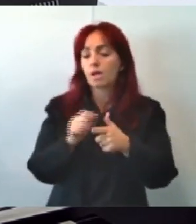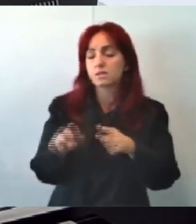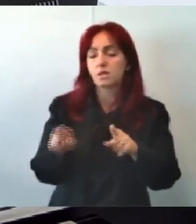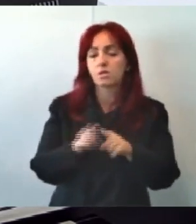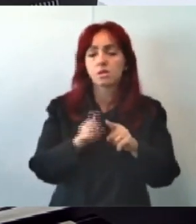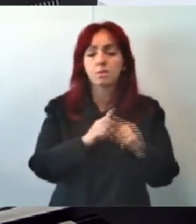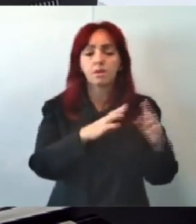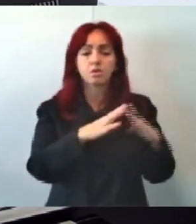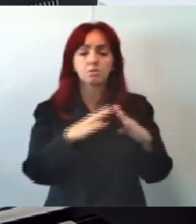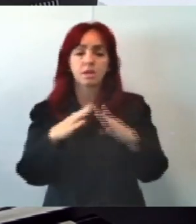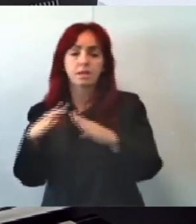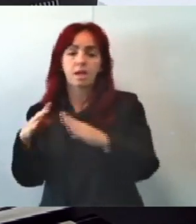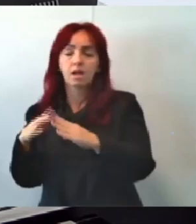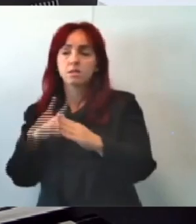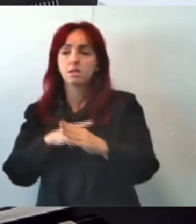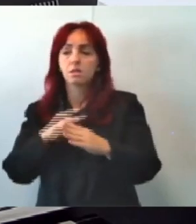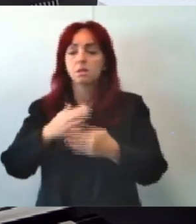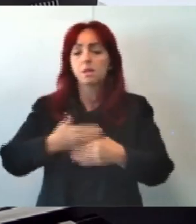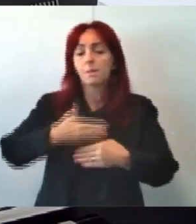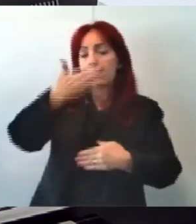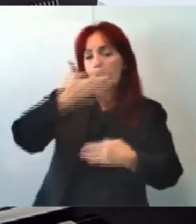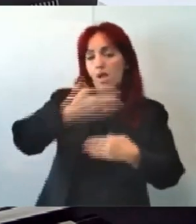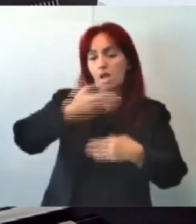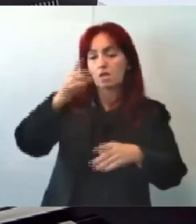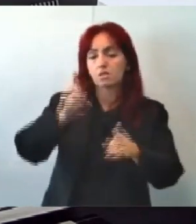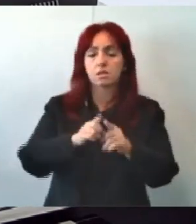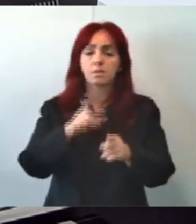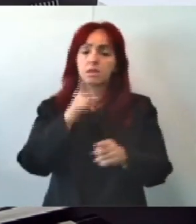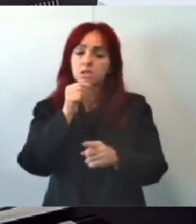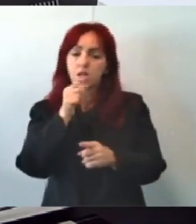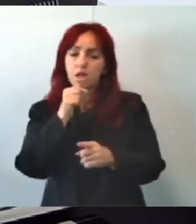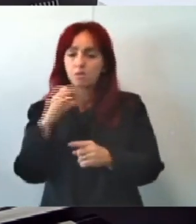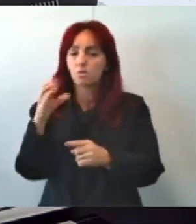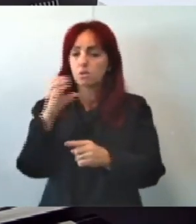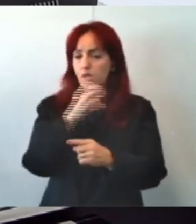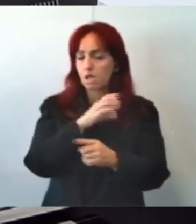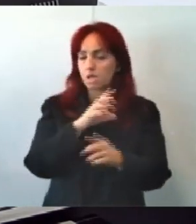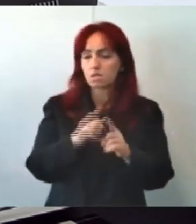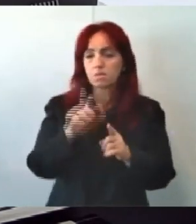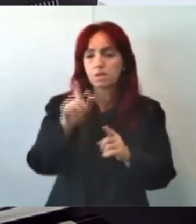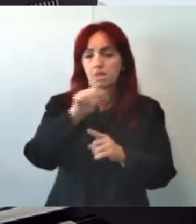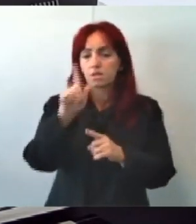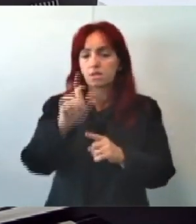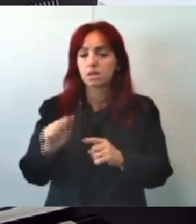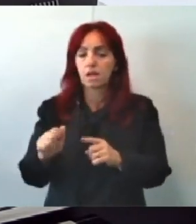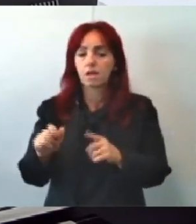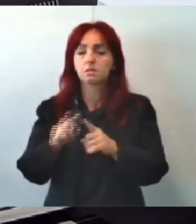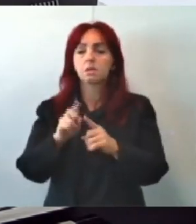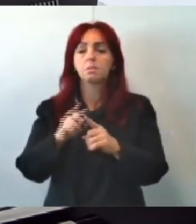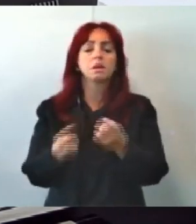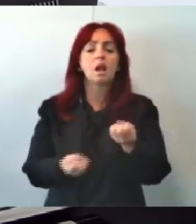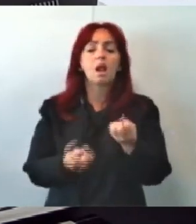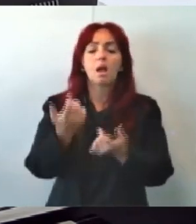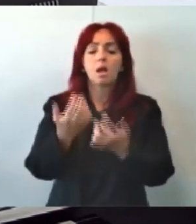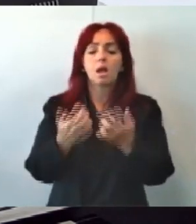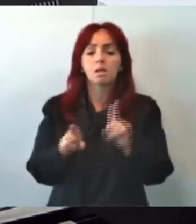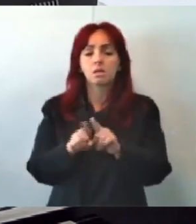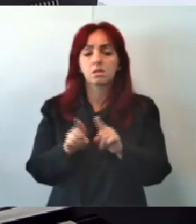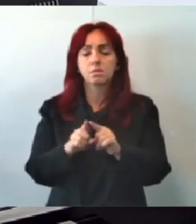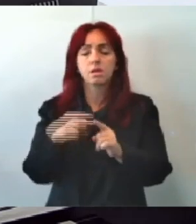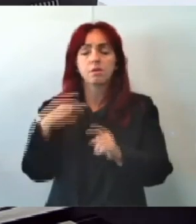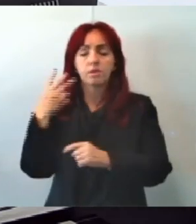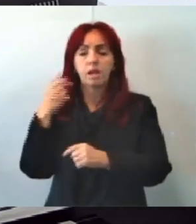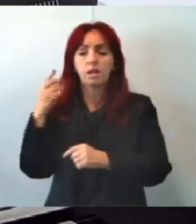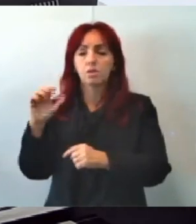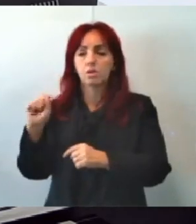Aquecedores De água Calefatores De gás Como também Lareiras Autor Dido Vereador Sérgio Fernando Fim